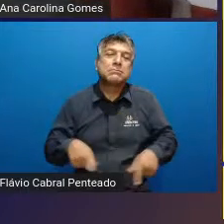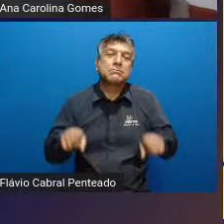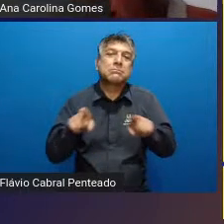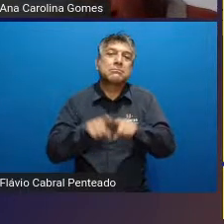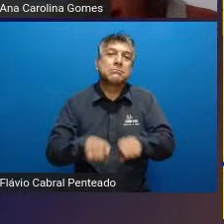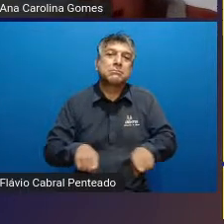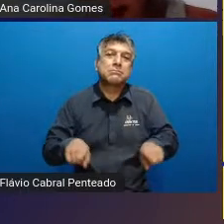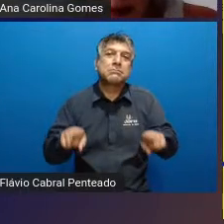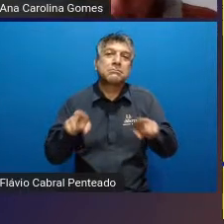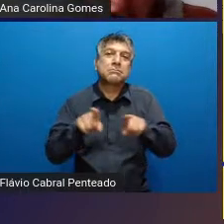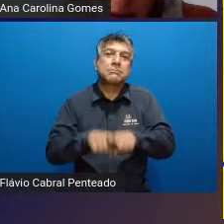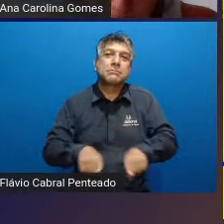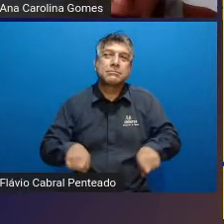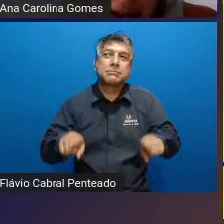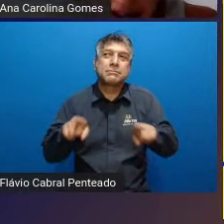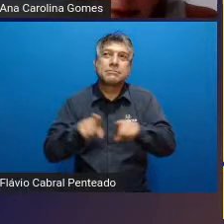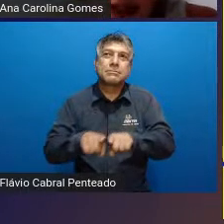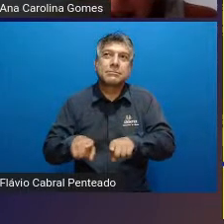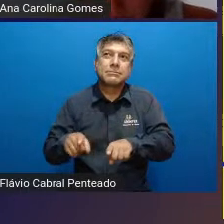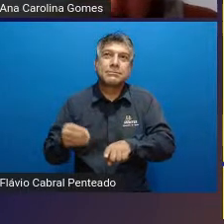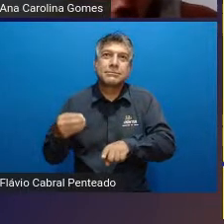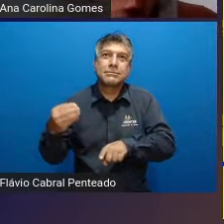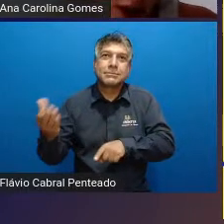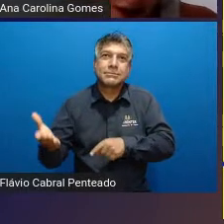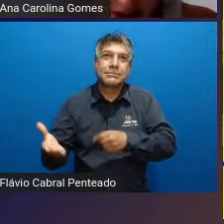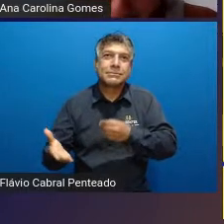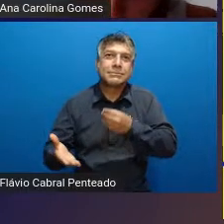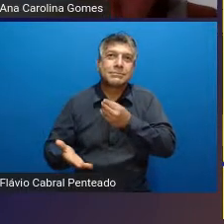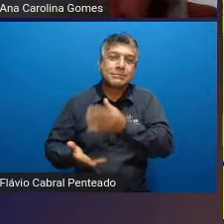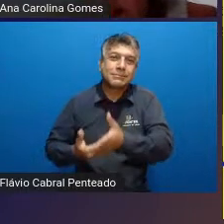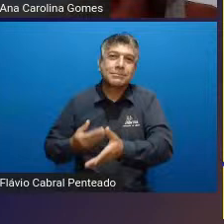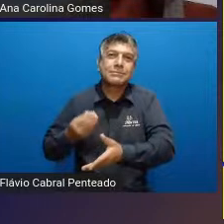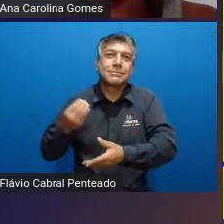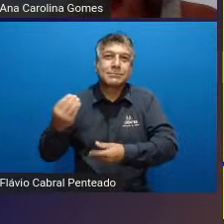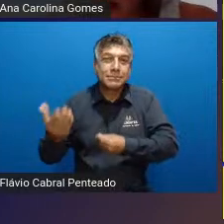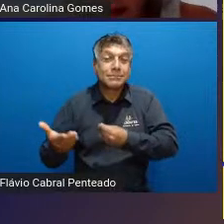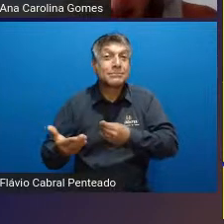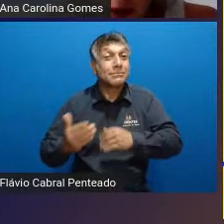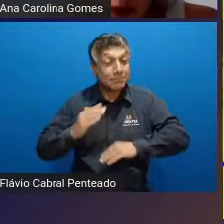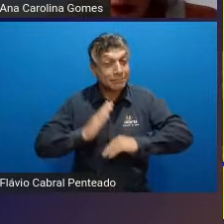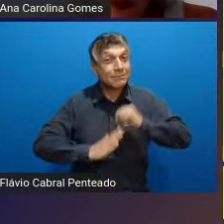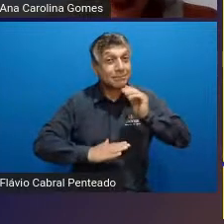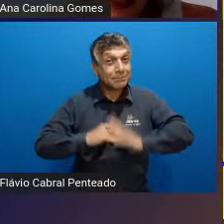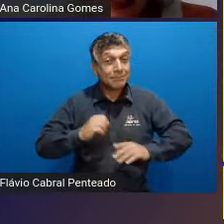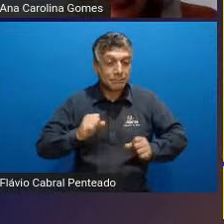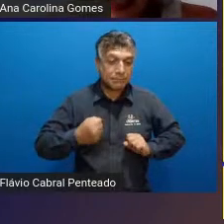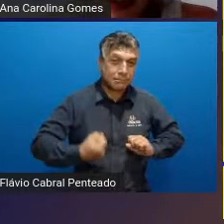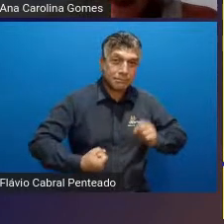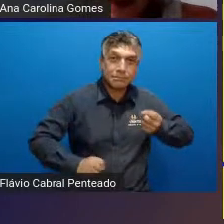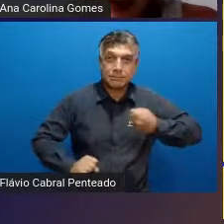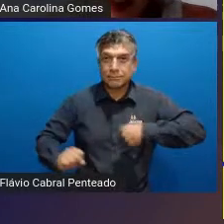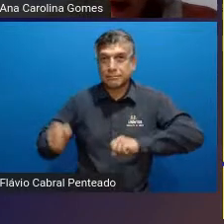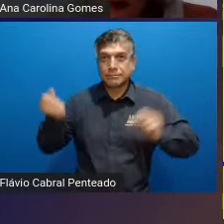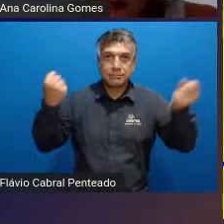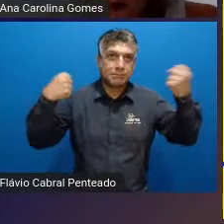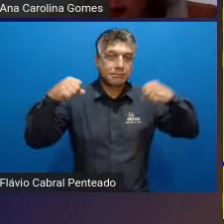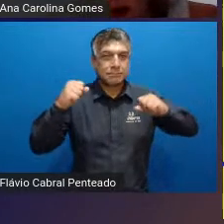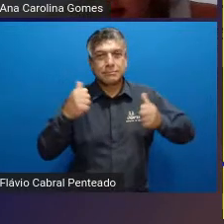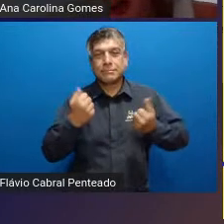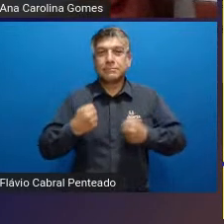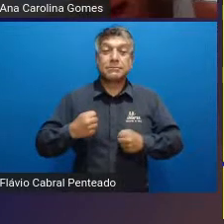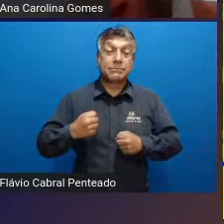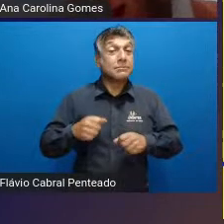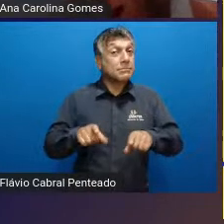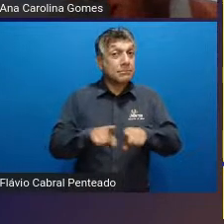desenvolver e permite também pra ela a habilidade de coordenação de condicionamento e até um